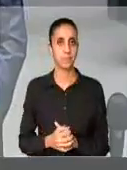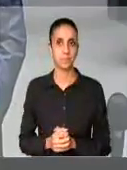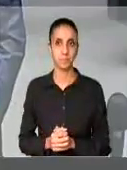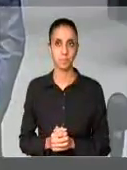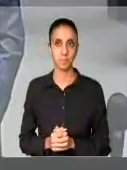Sejam bem-vindos.